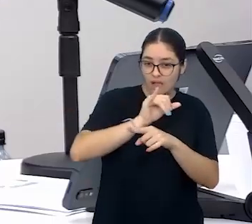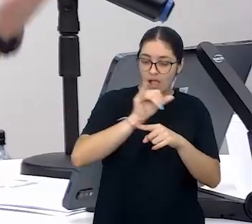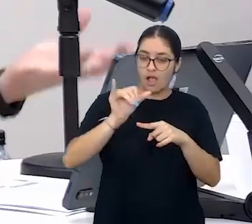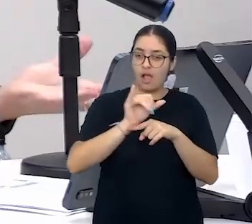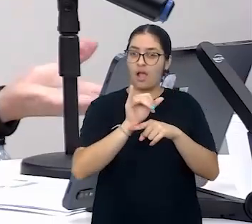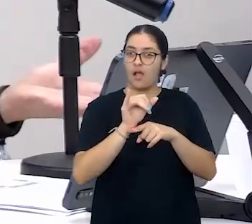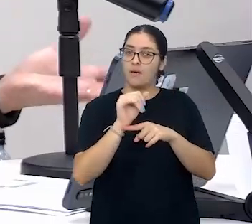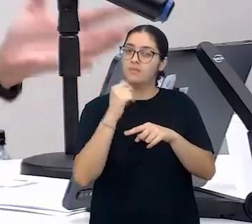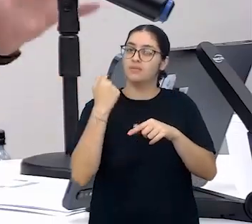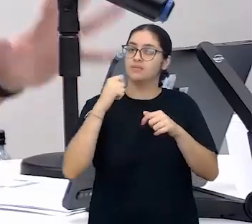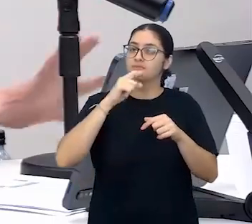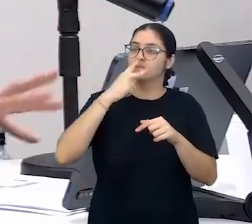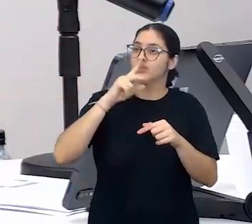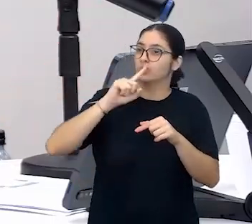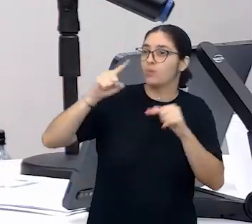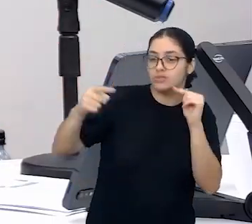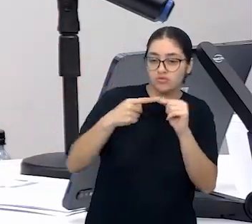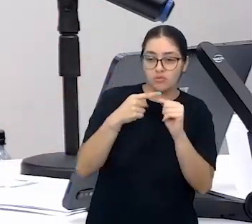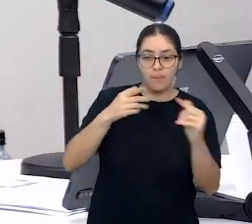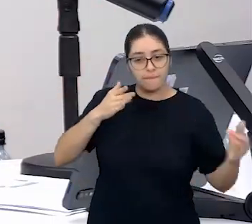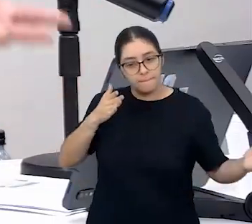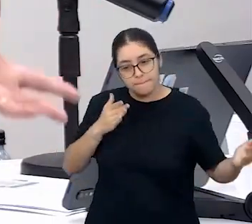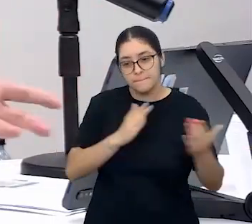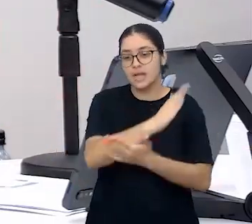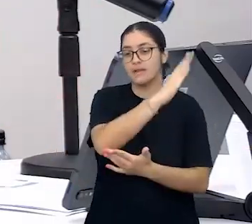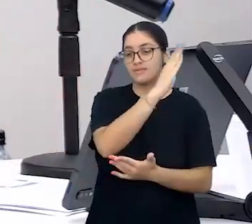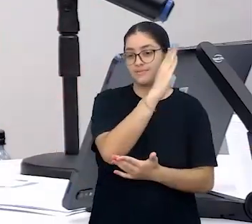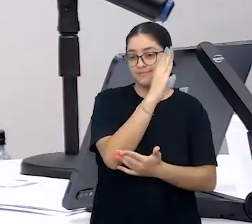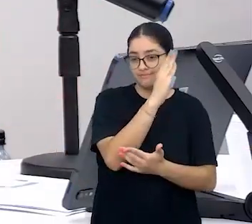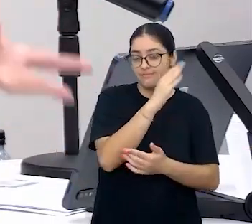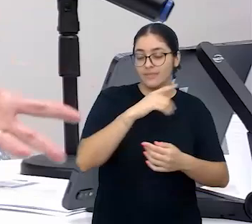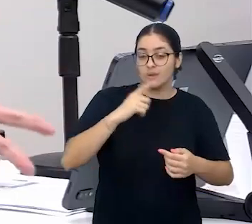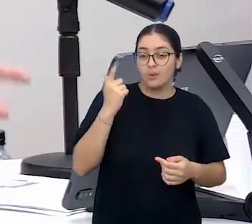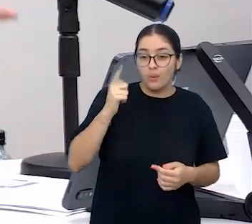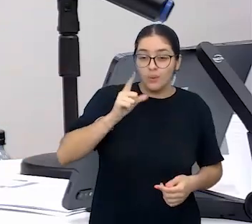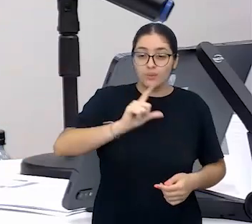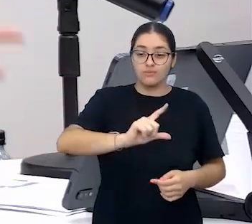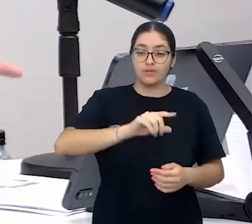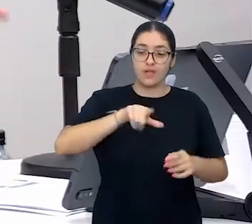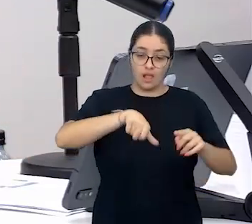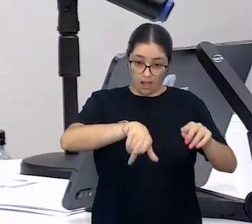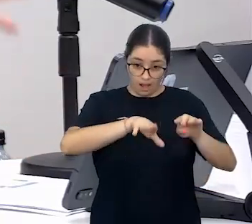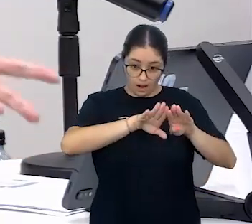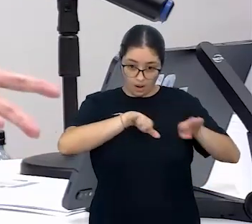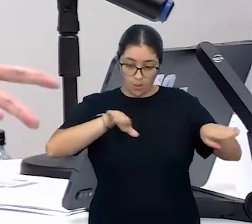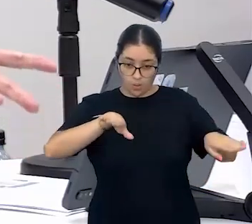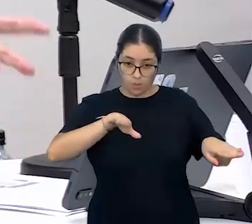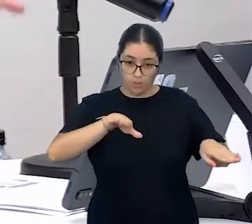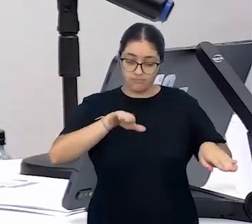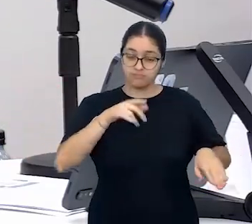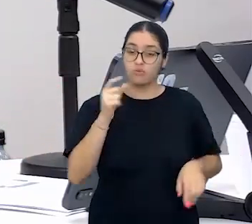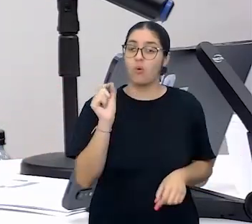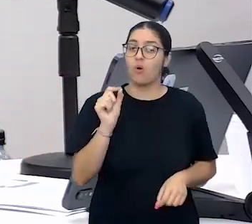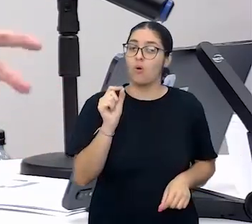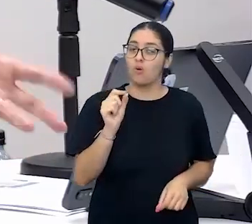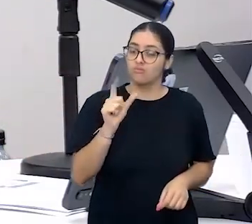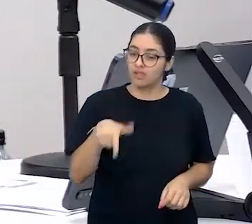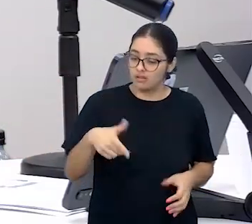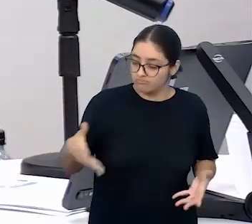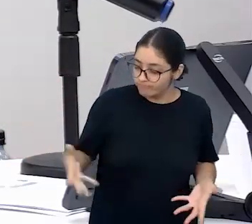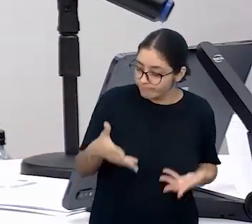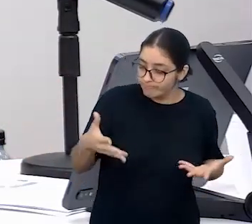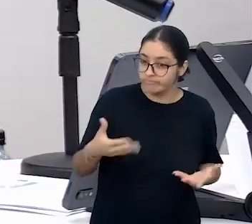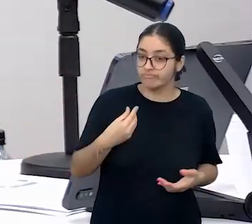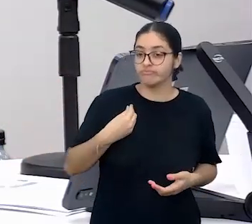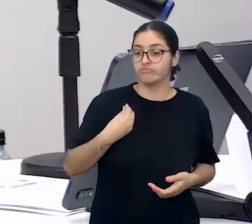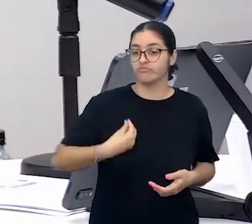responder essa demanda para que a gente tenha esse sujeito, esse estudante ativo dentro desse